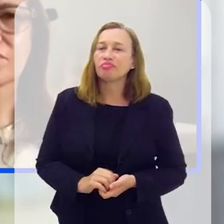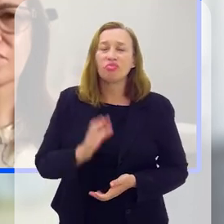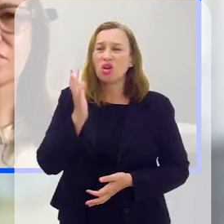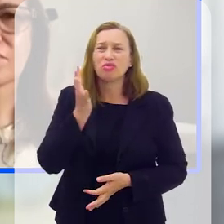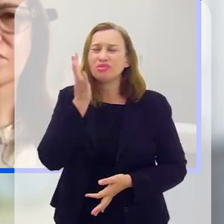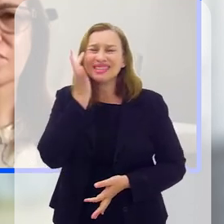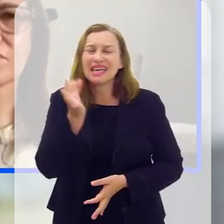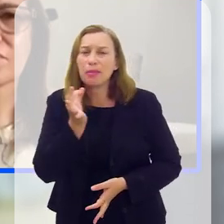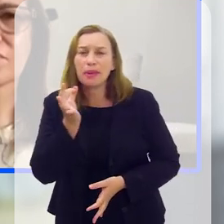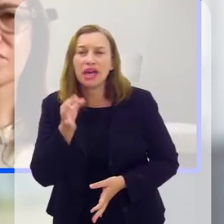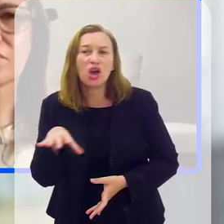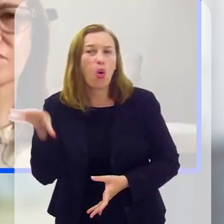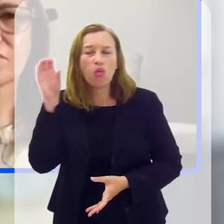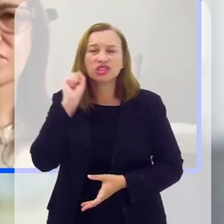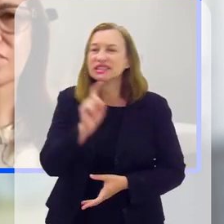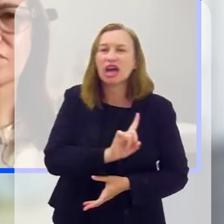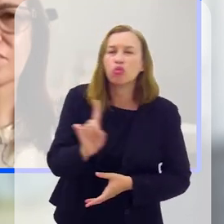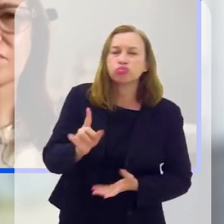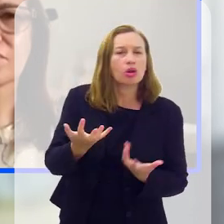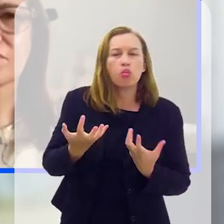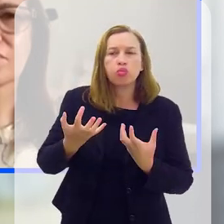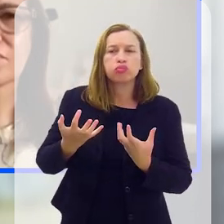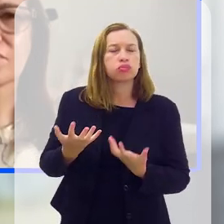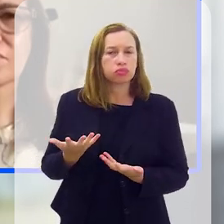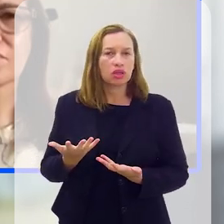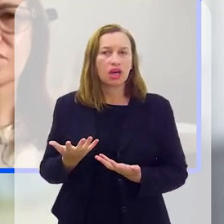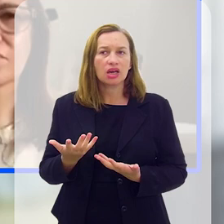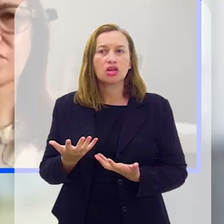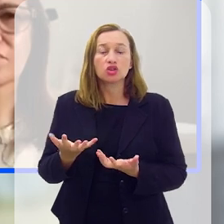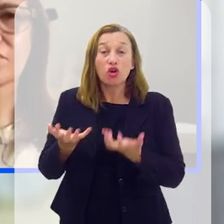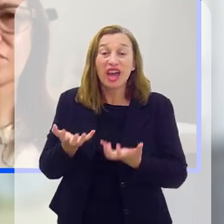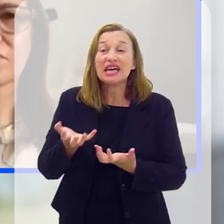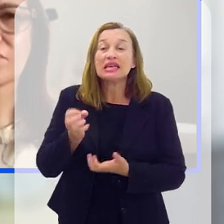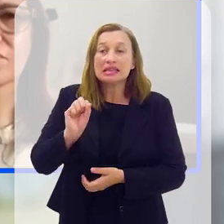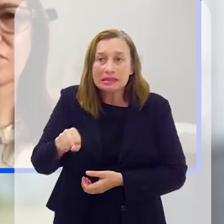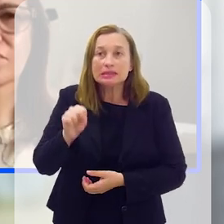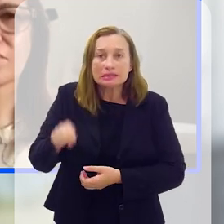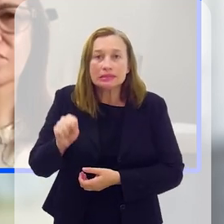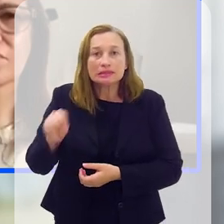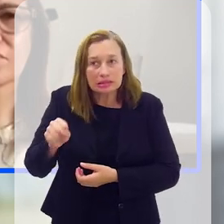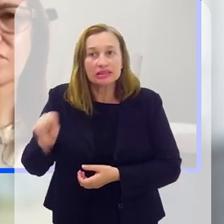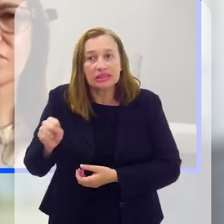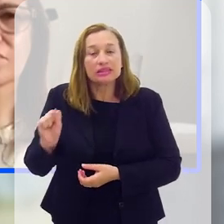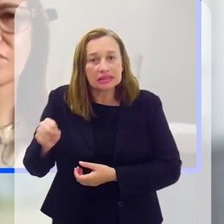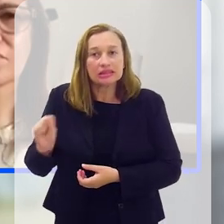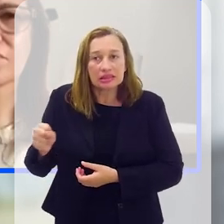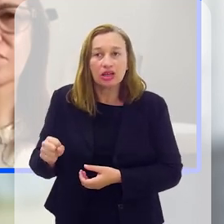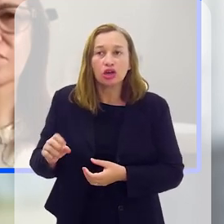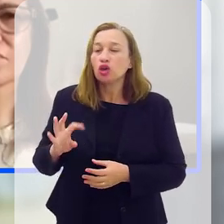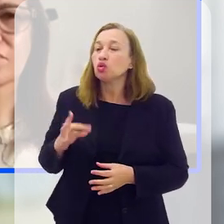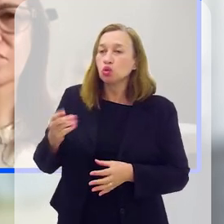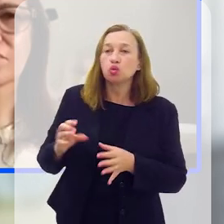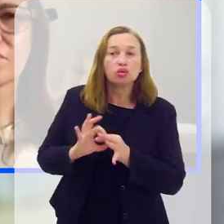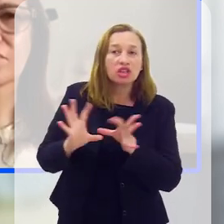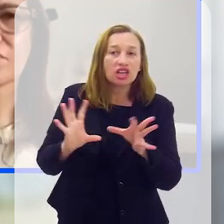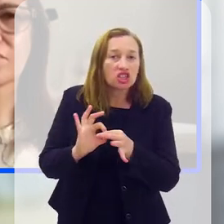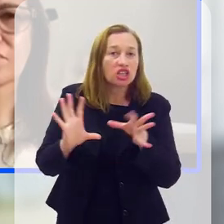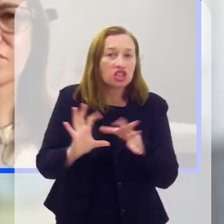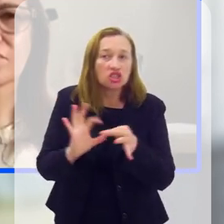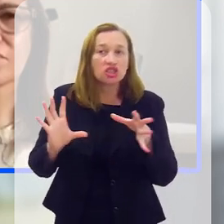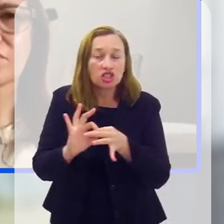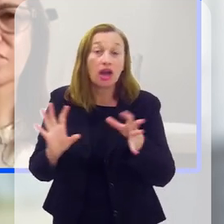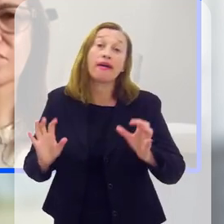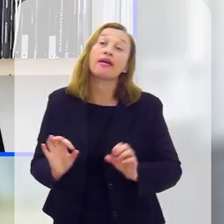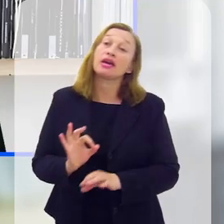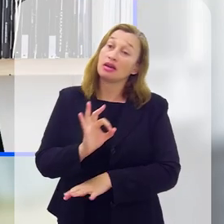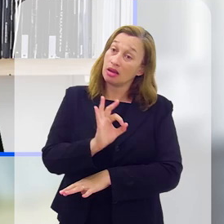a não saber ouvir não, a não receber um outro lado. Teve sempre ali tudo permissivo, tudo